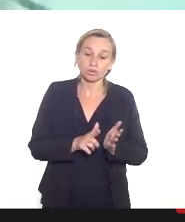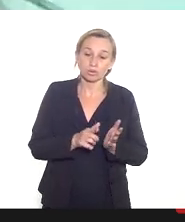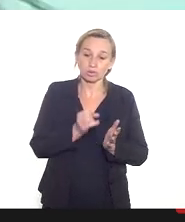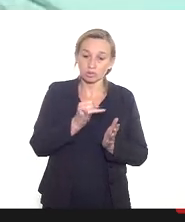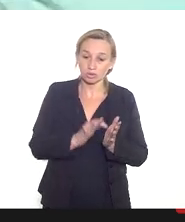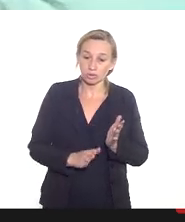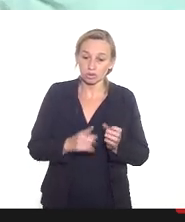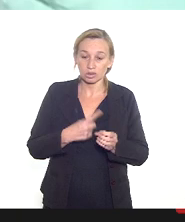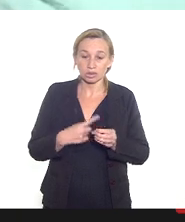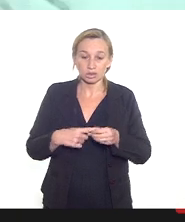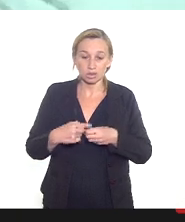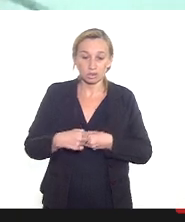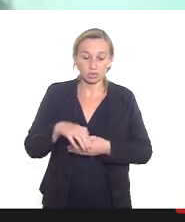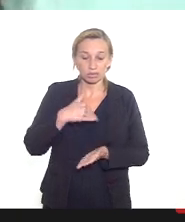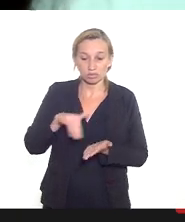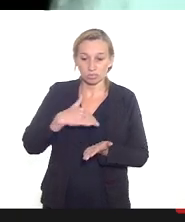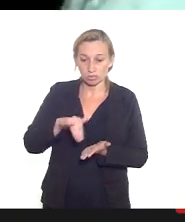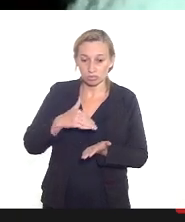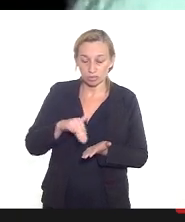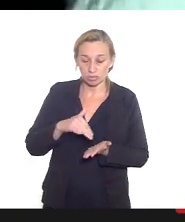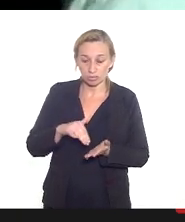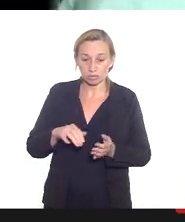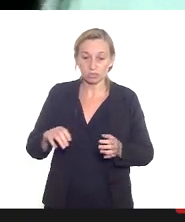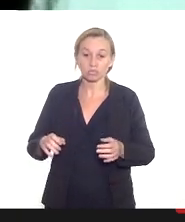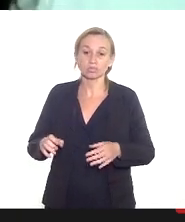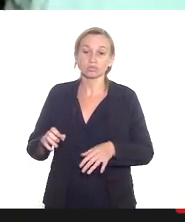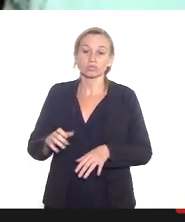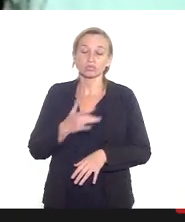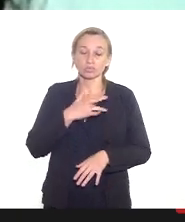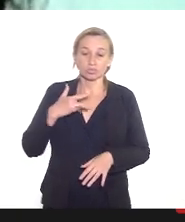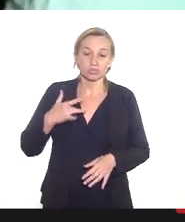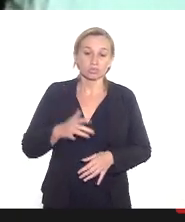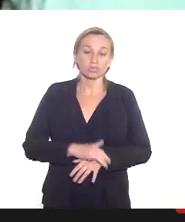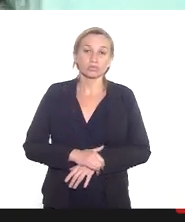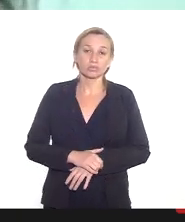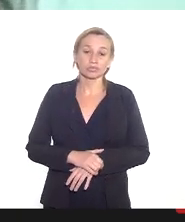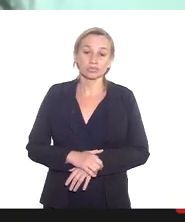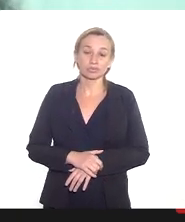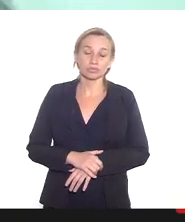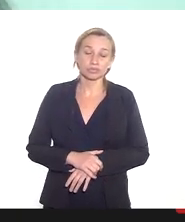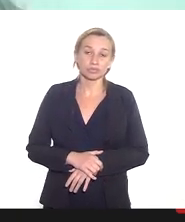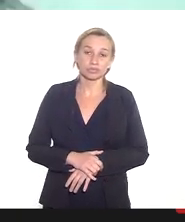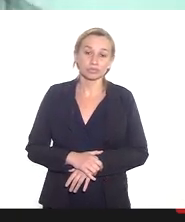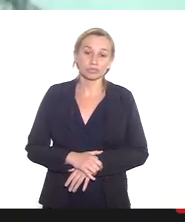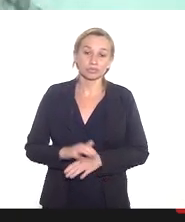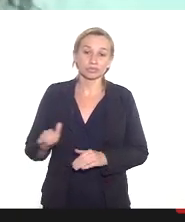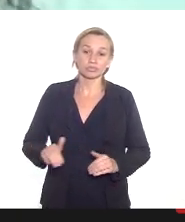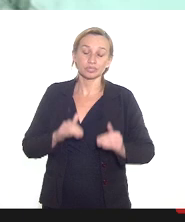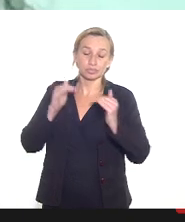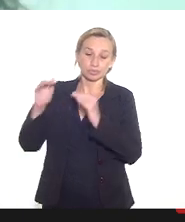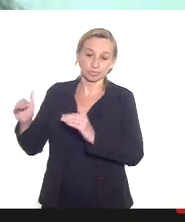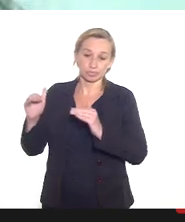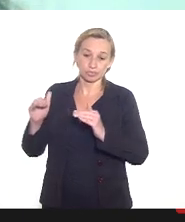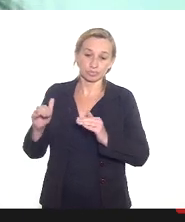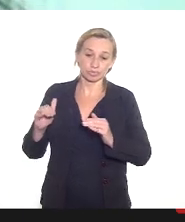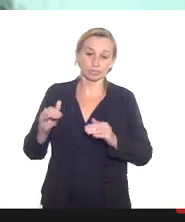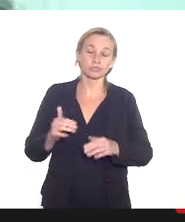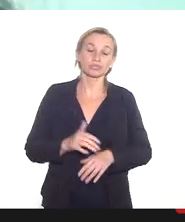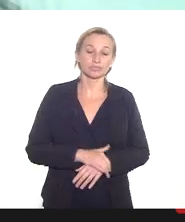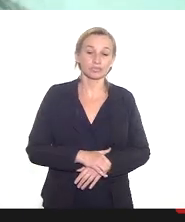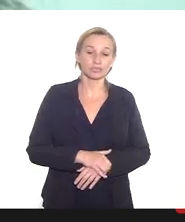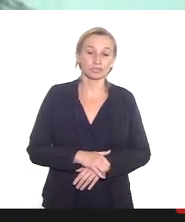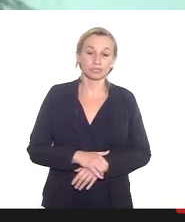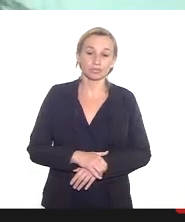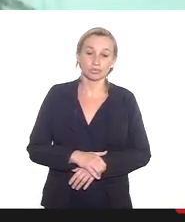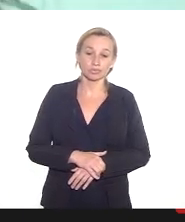Secretaria Municipal de Saúde por meio da gerência de área técnica lotada na superintendência de atenção primária e na